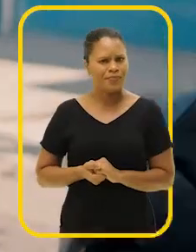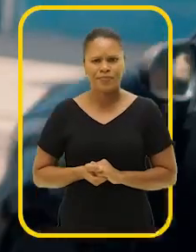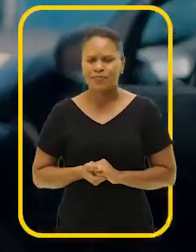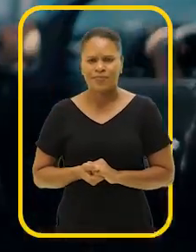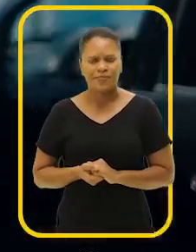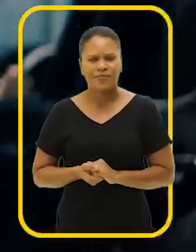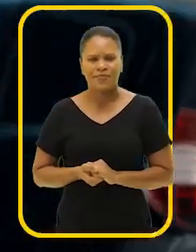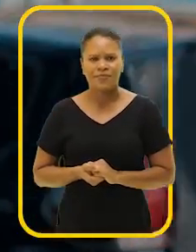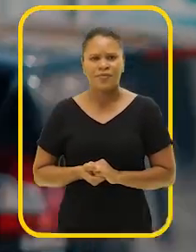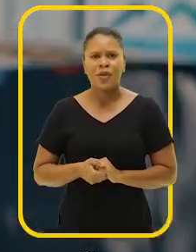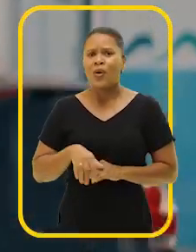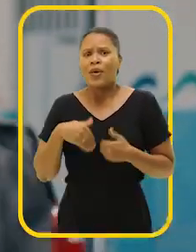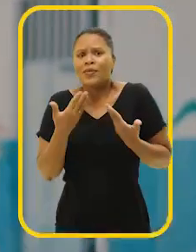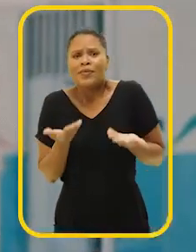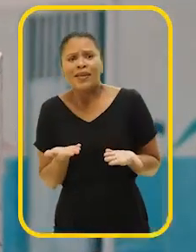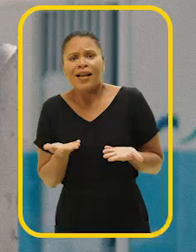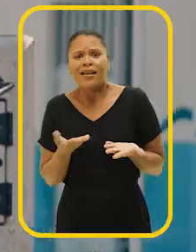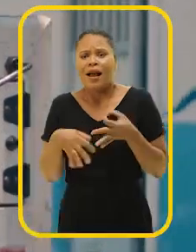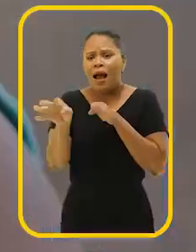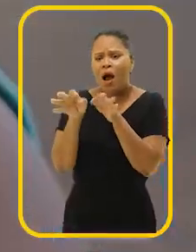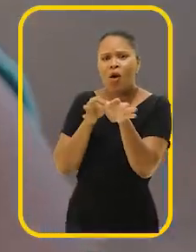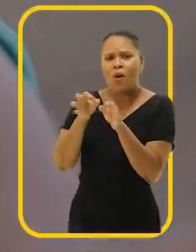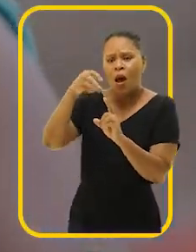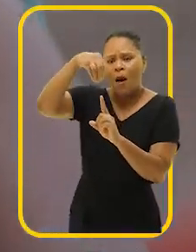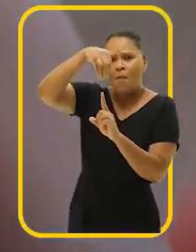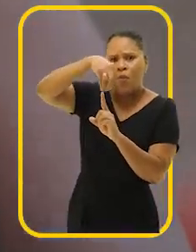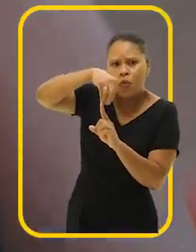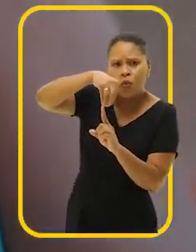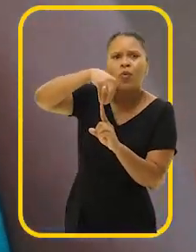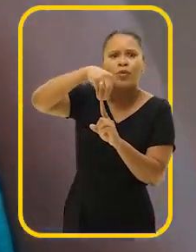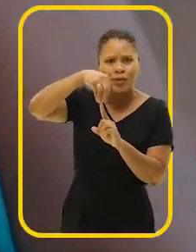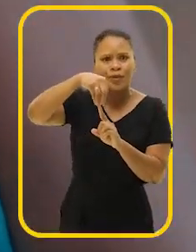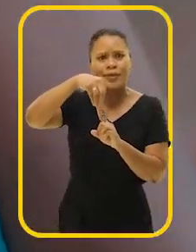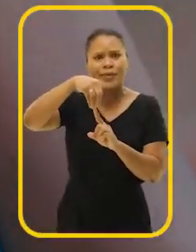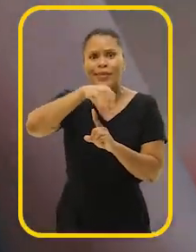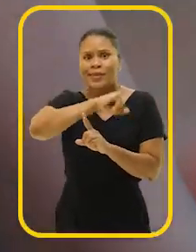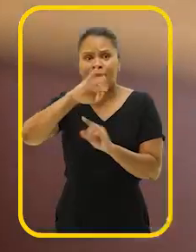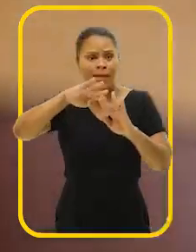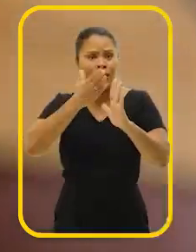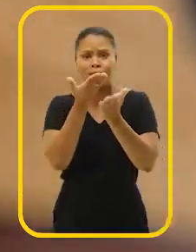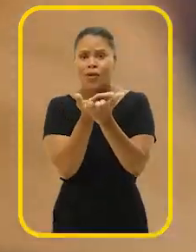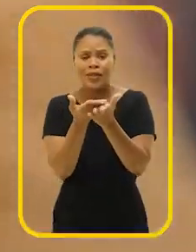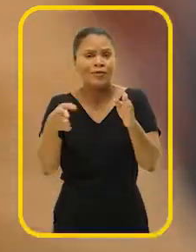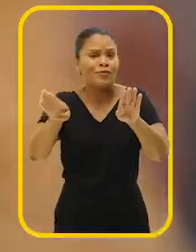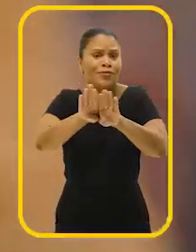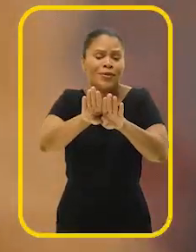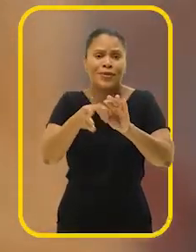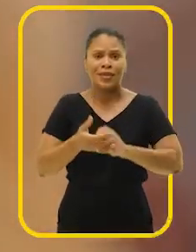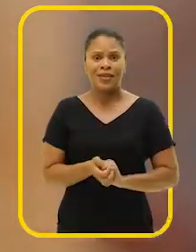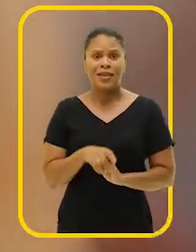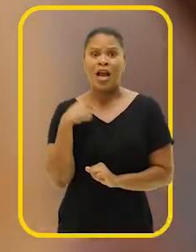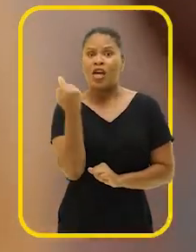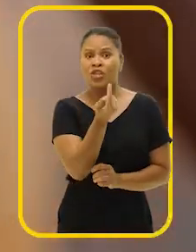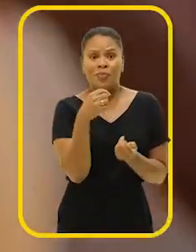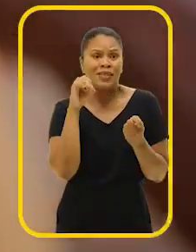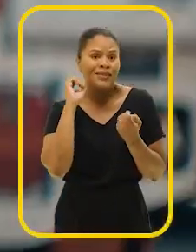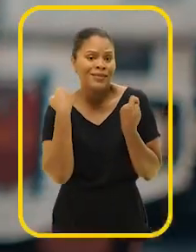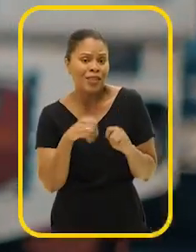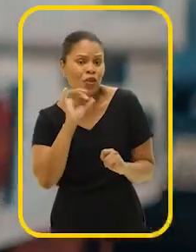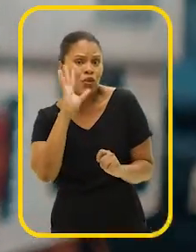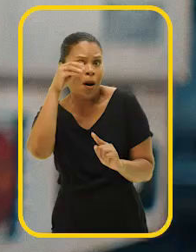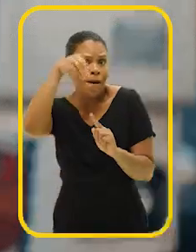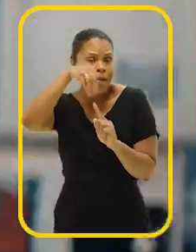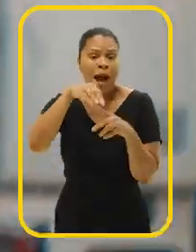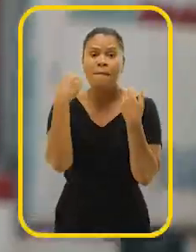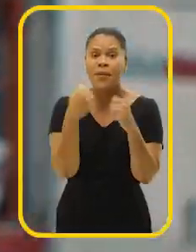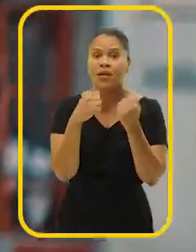Que adianta tá arrumando o posto de aluninação se a escola tá fechada. A gente não precisa de LED, a gente precisa